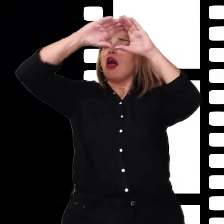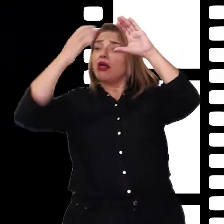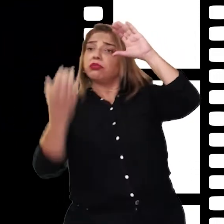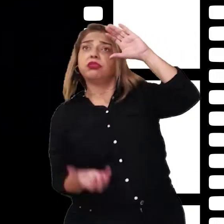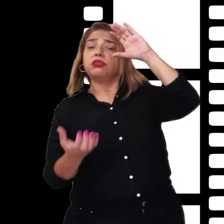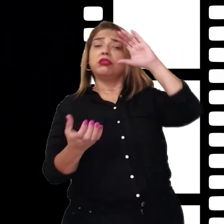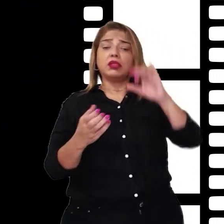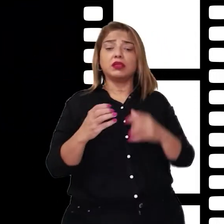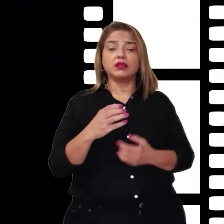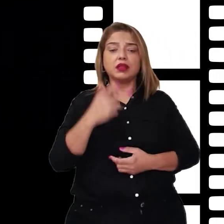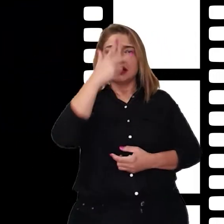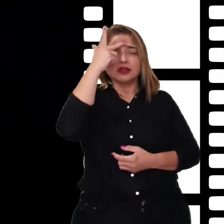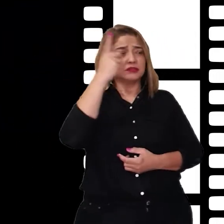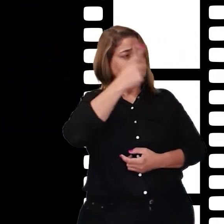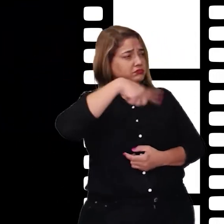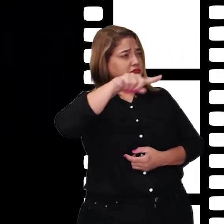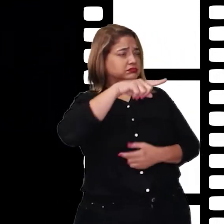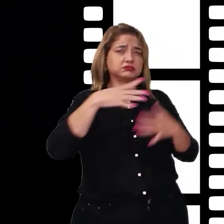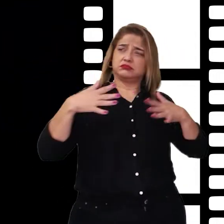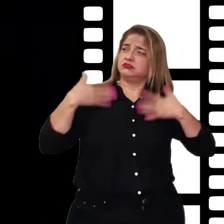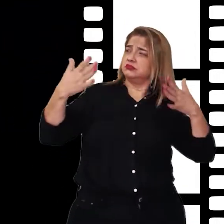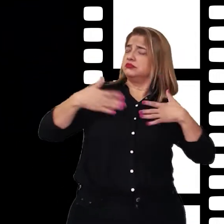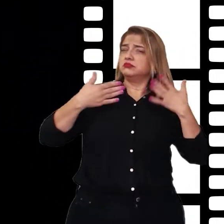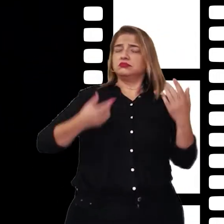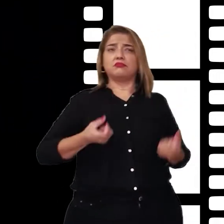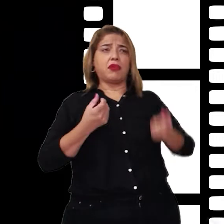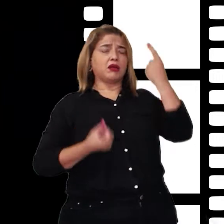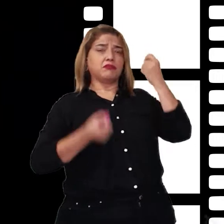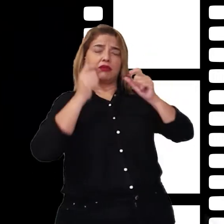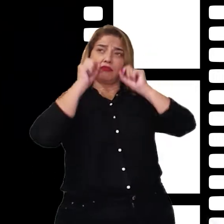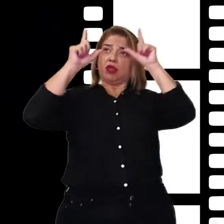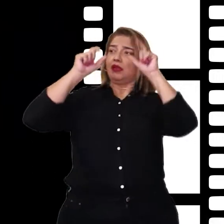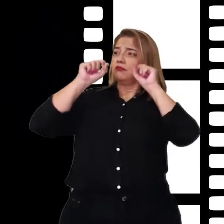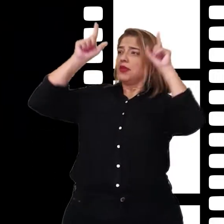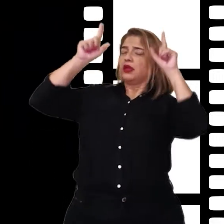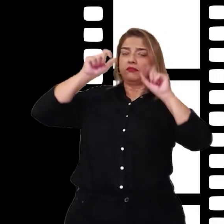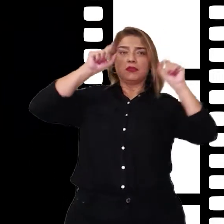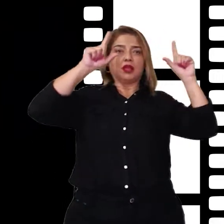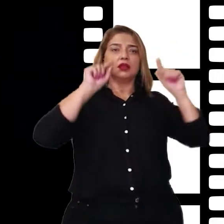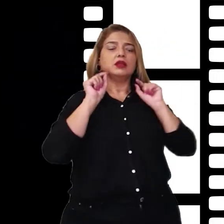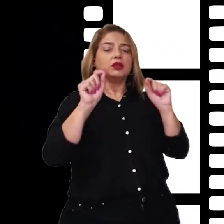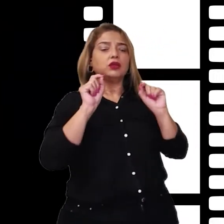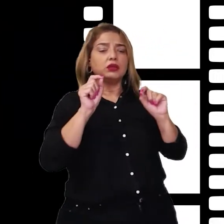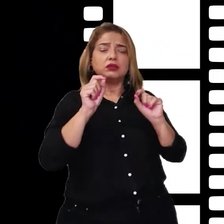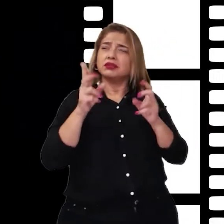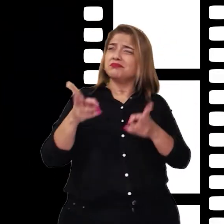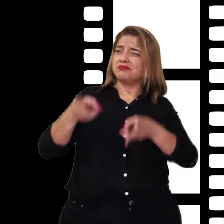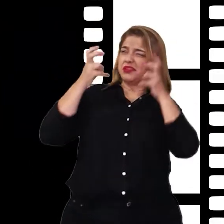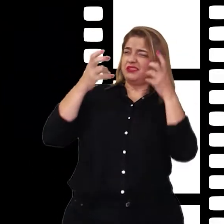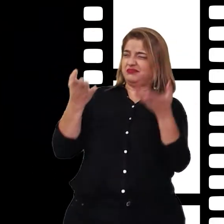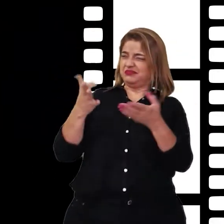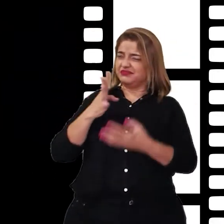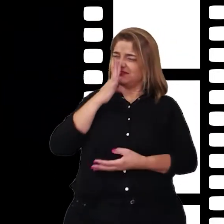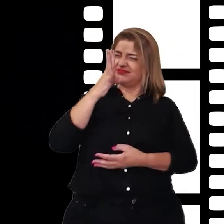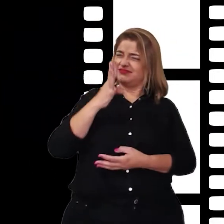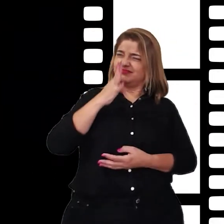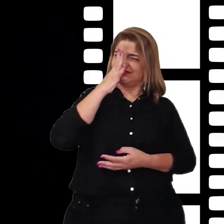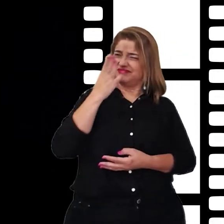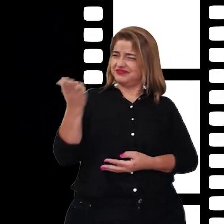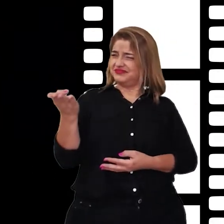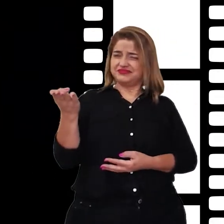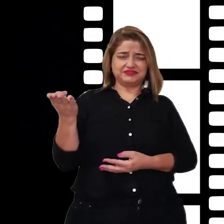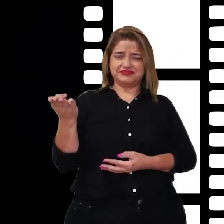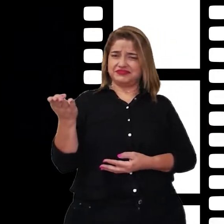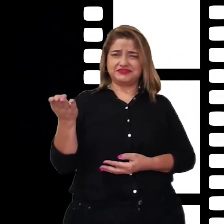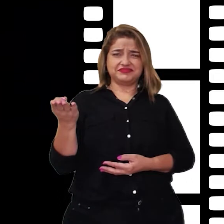caiu! E toda a cidadezinha foi acordando e despertando. Até que eles perceberam que aquela história do menino estava mal contada.